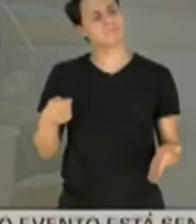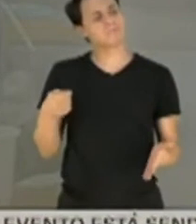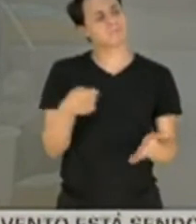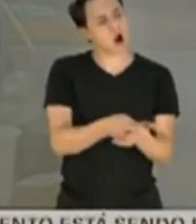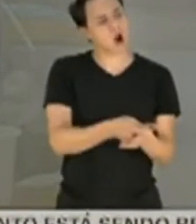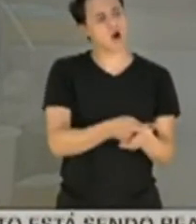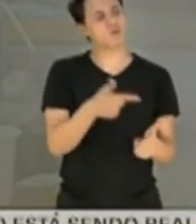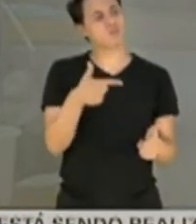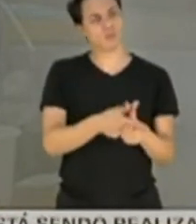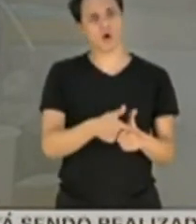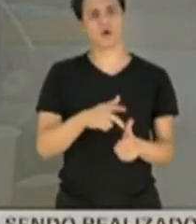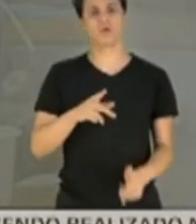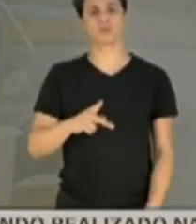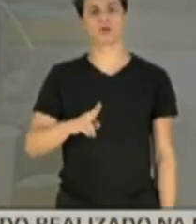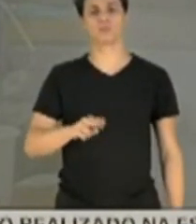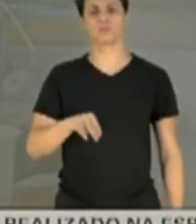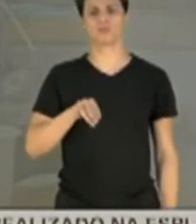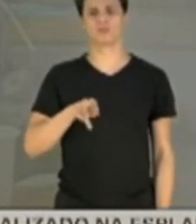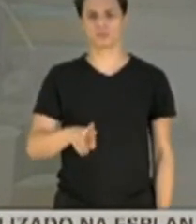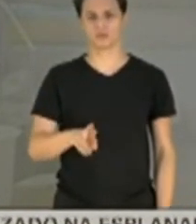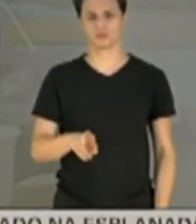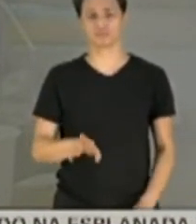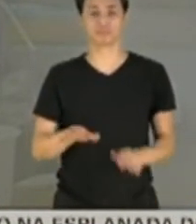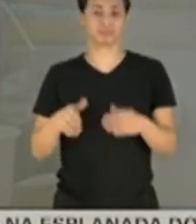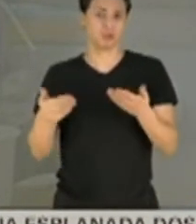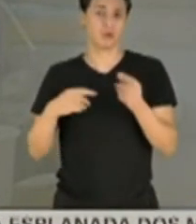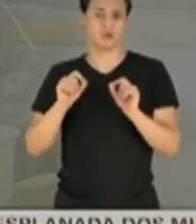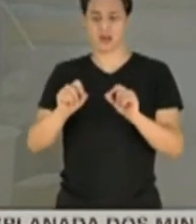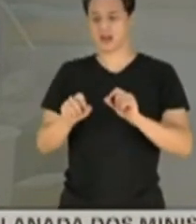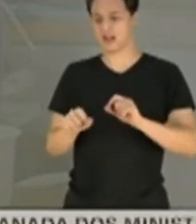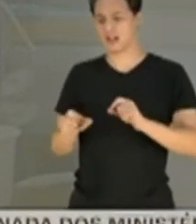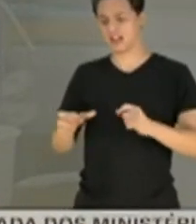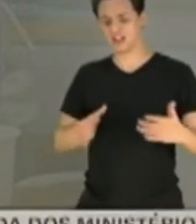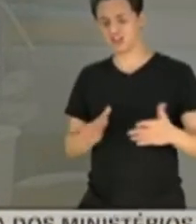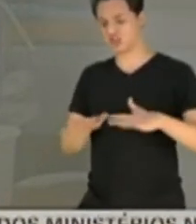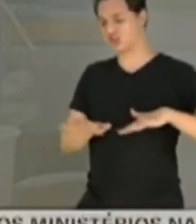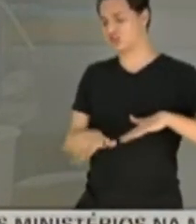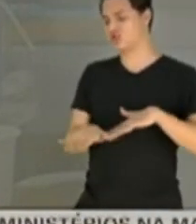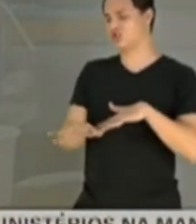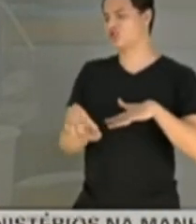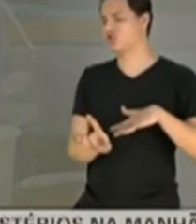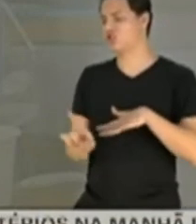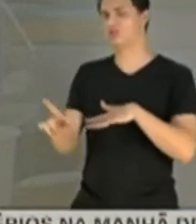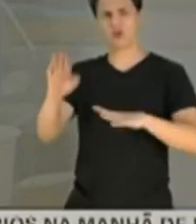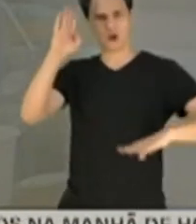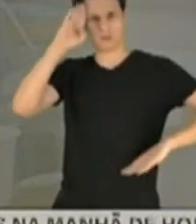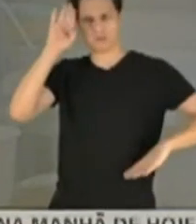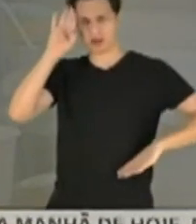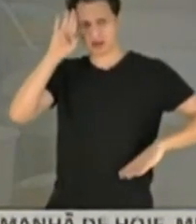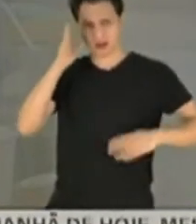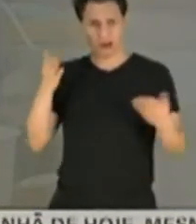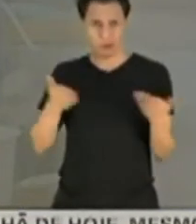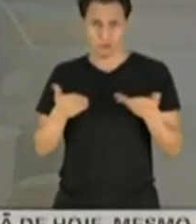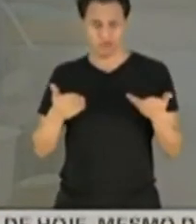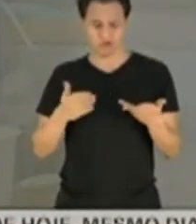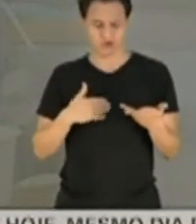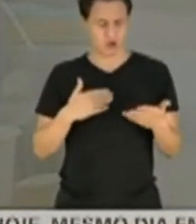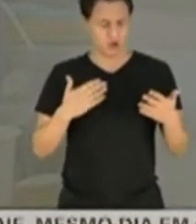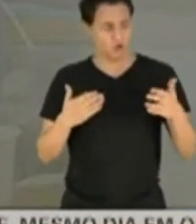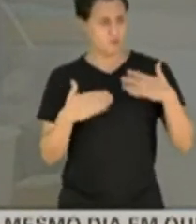O desfile dos militares nas avenidas não me constrange, não me amedronta. Quem tem medo de militar,